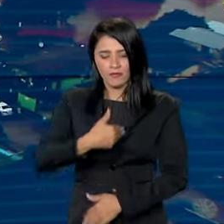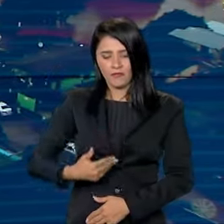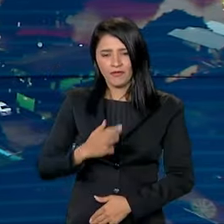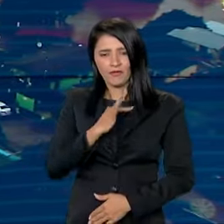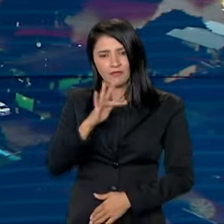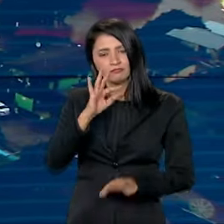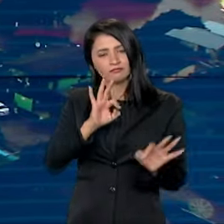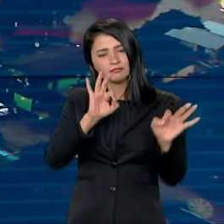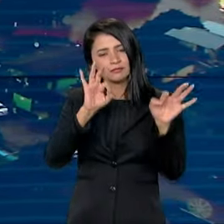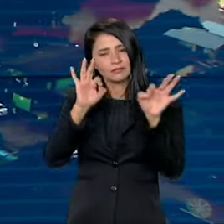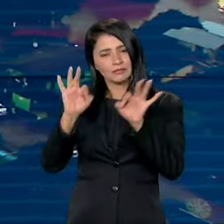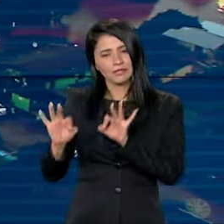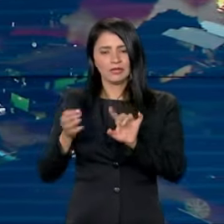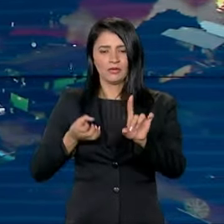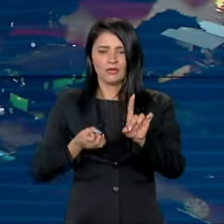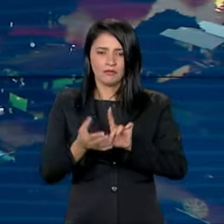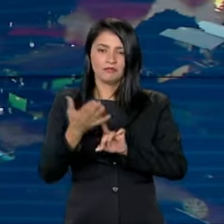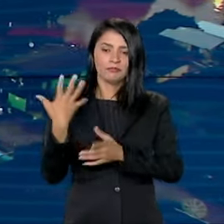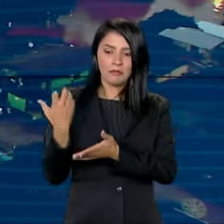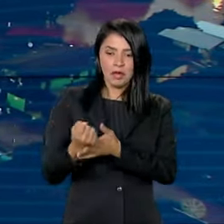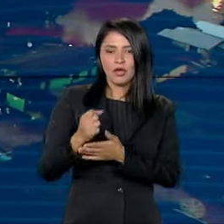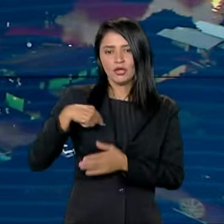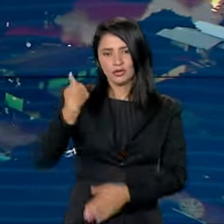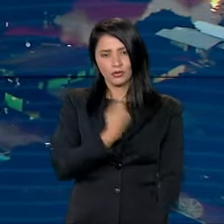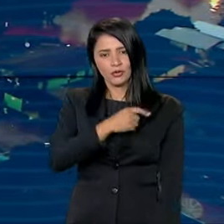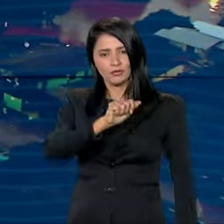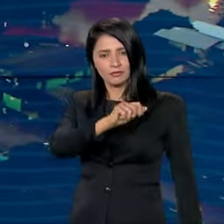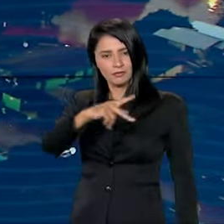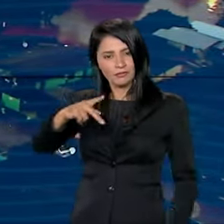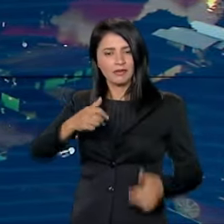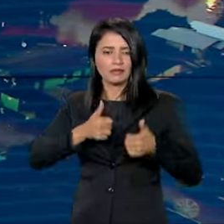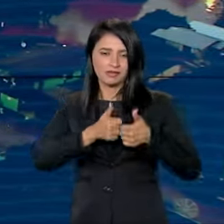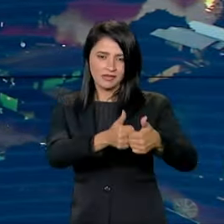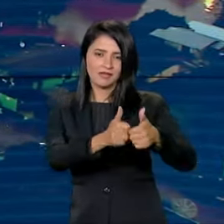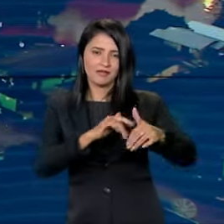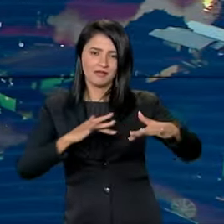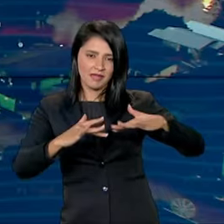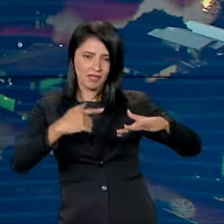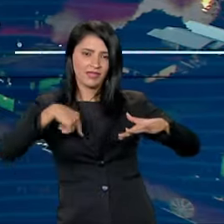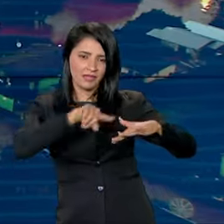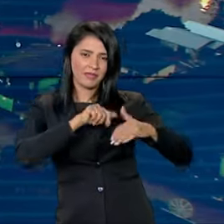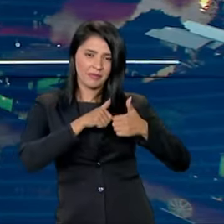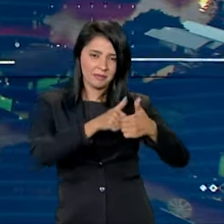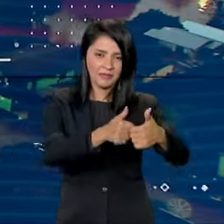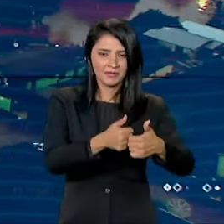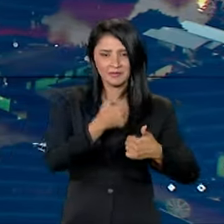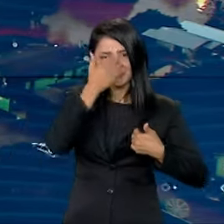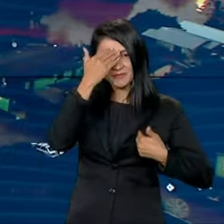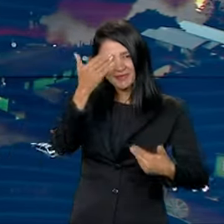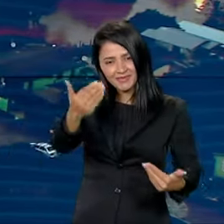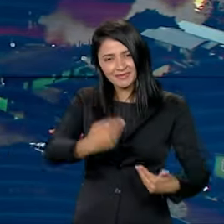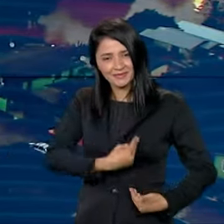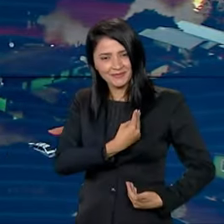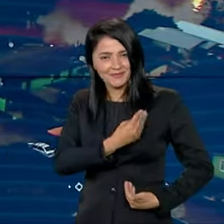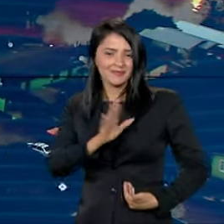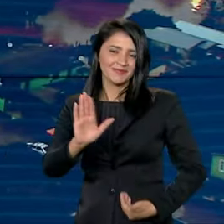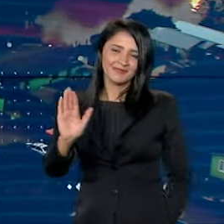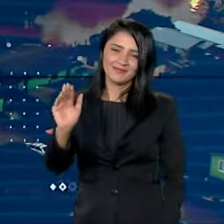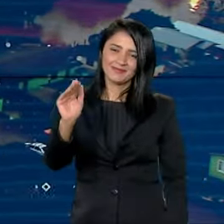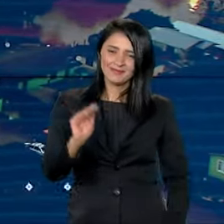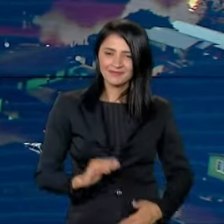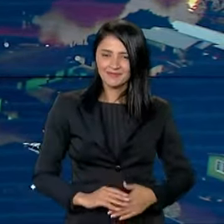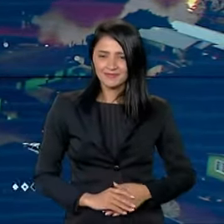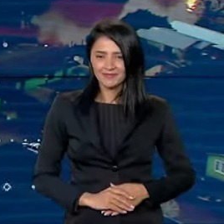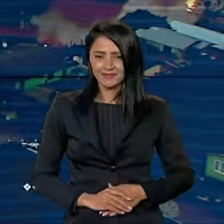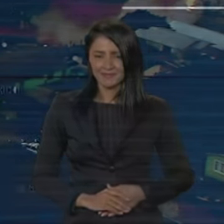acompanhando o canal GOV. Baixe o nosso aplicativo e siga também as nossas redes sociais. Obrigado pela companhia e até a próxima.